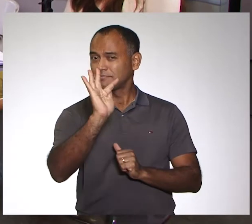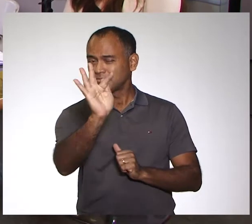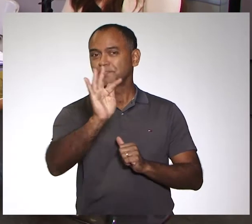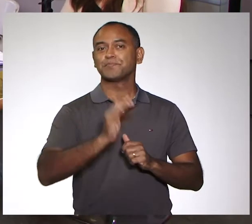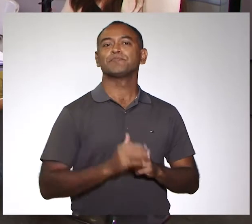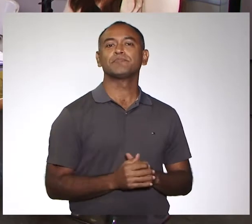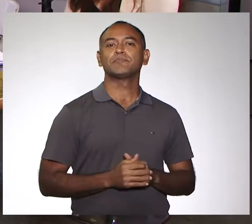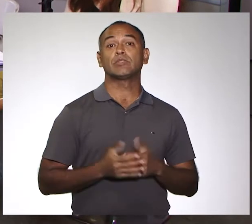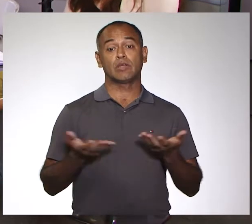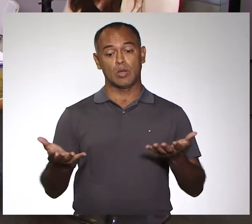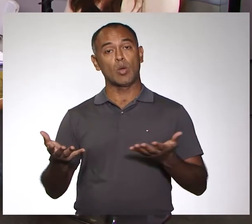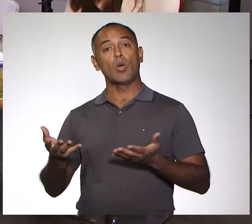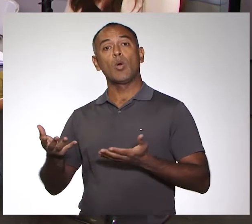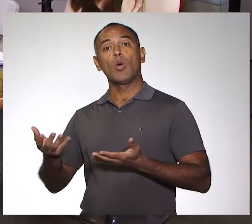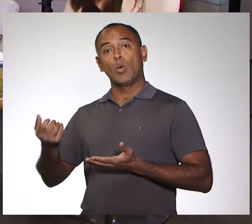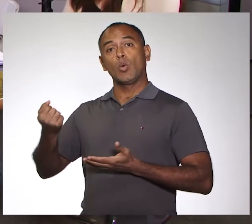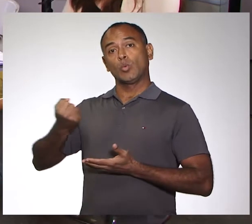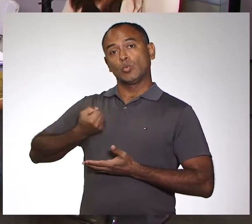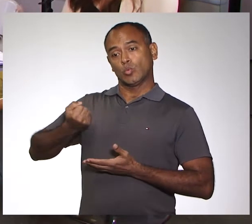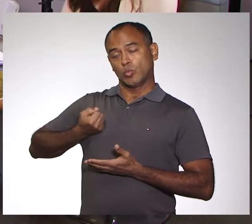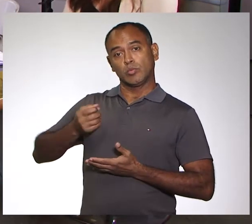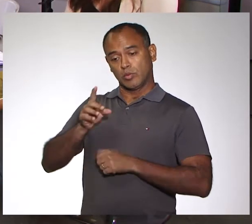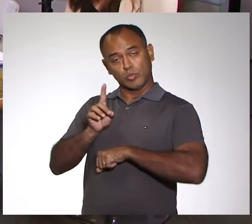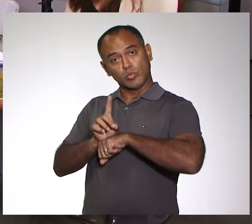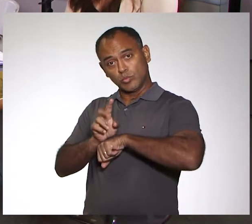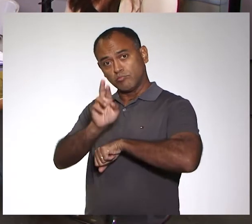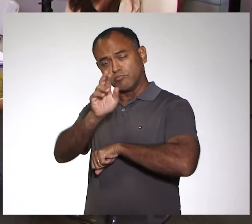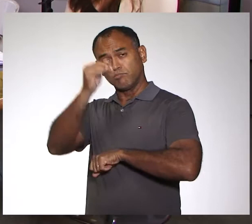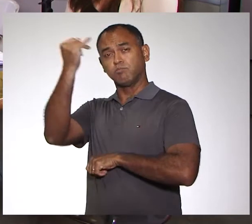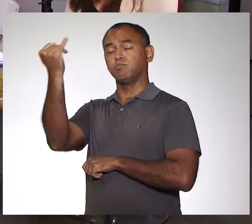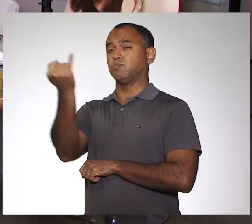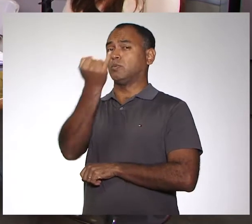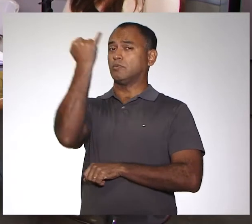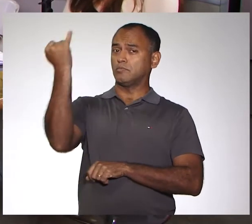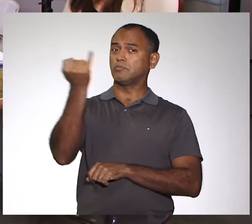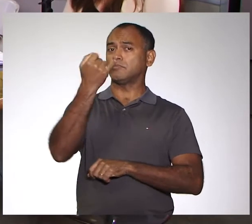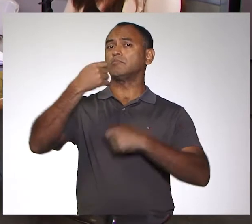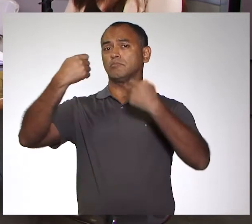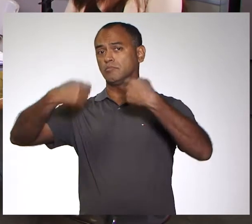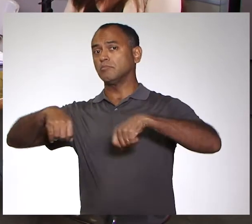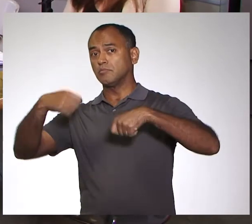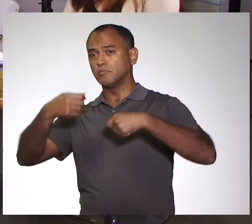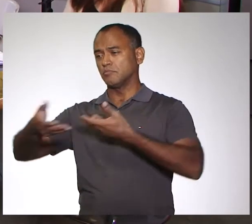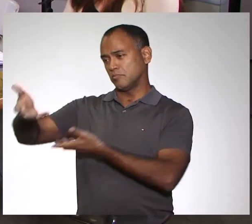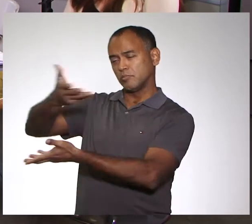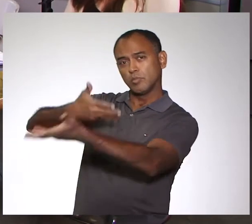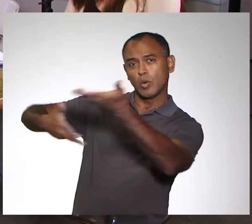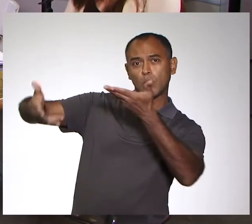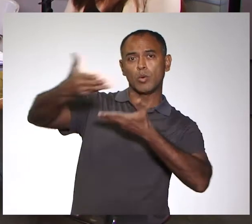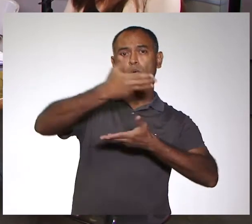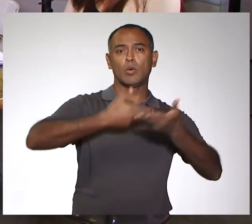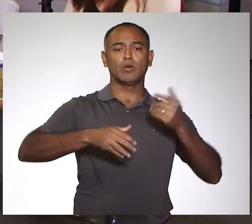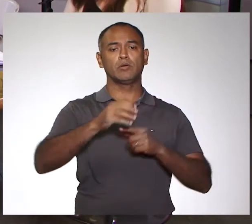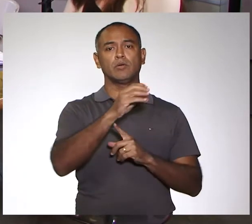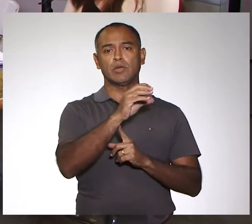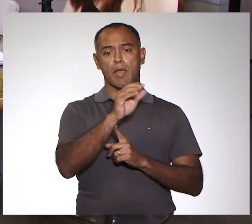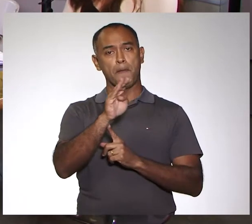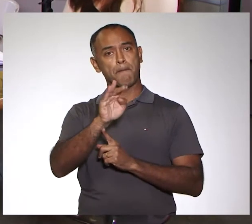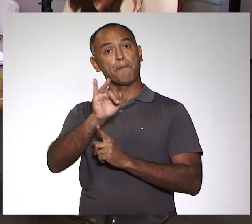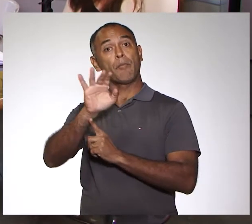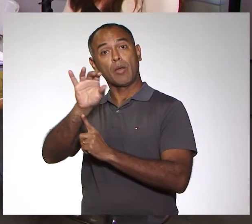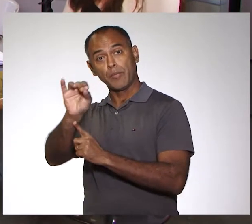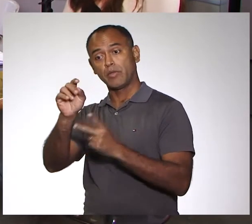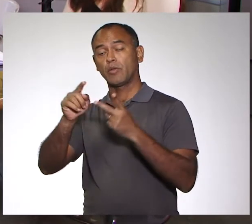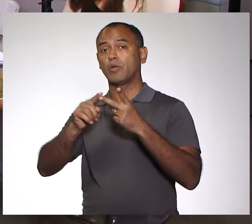Então, o número de doutores é muito importante nesse momento. Mas, com a colaboração dos doutores do CBIU, do